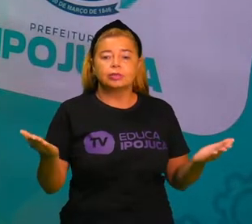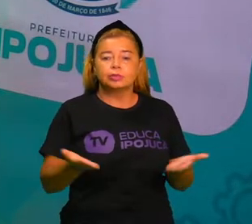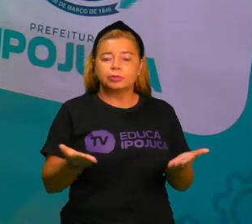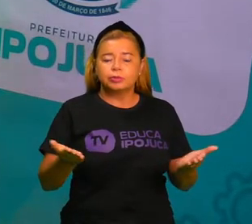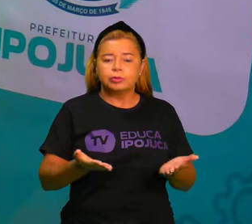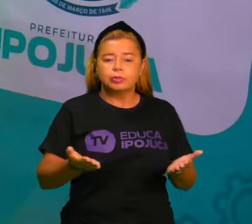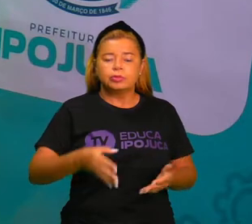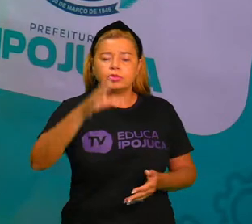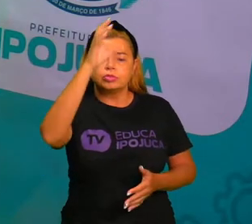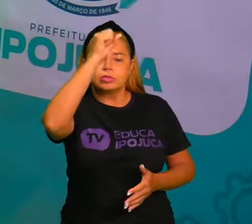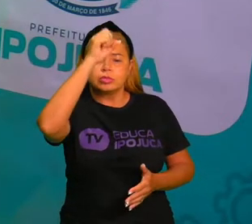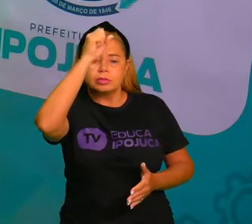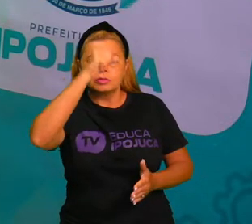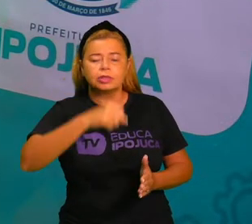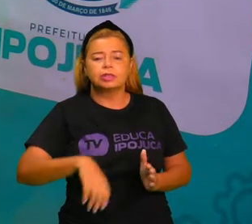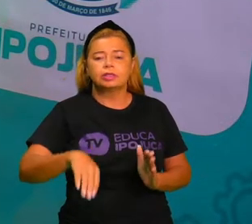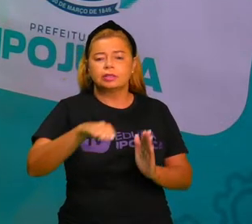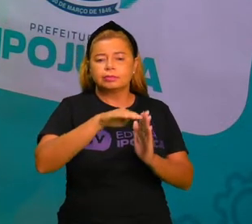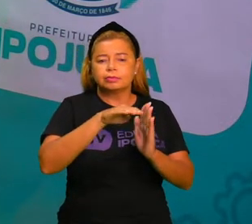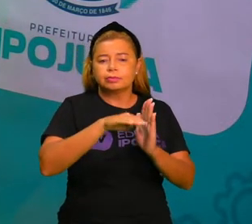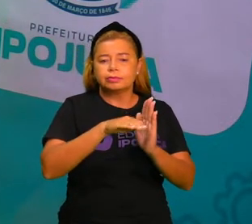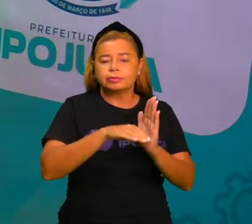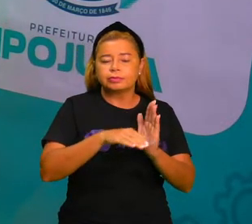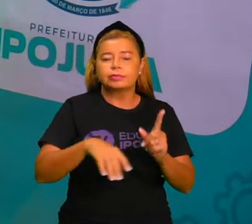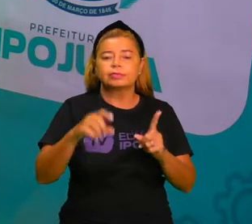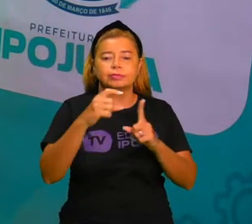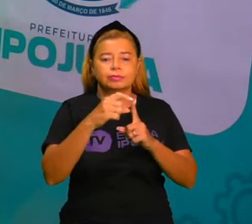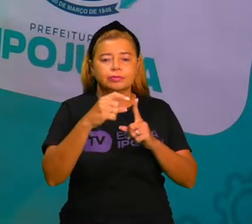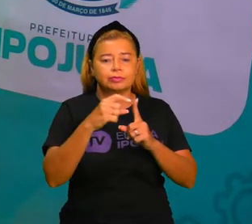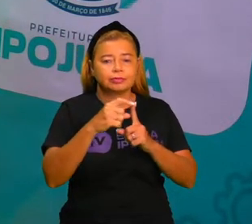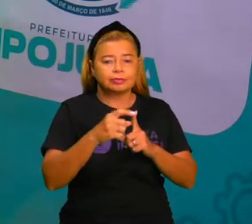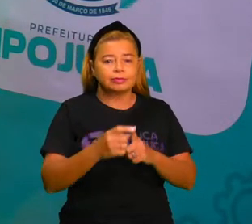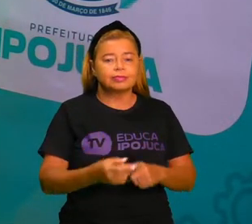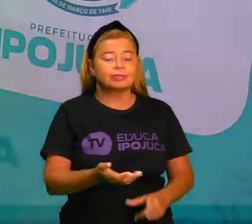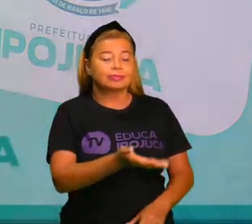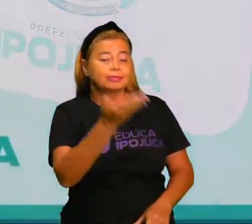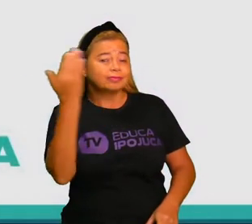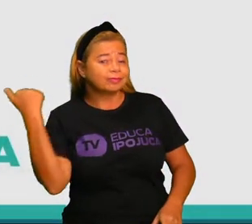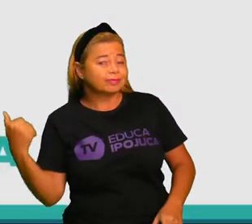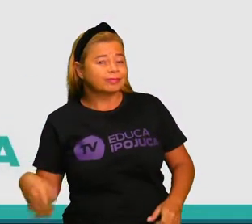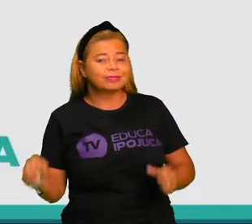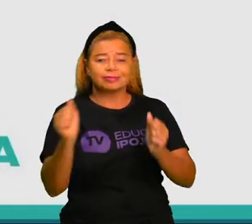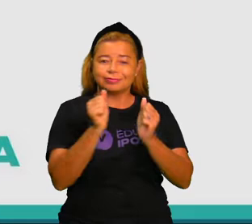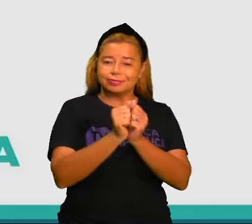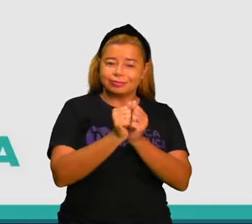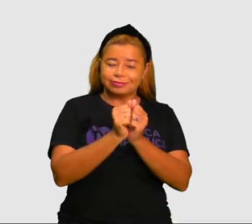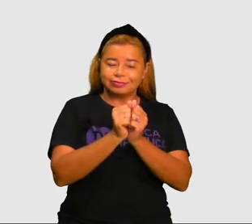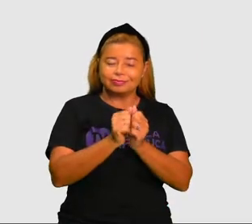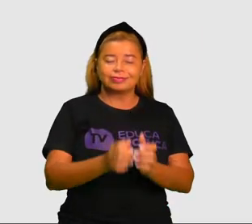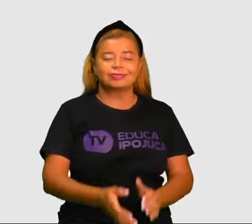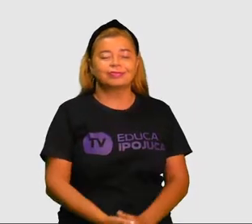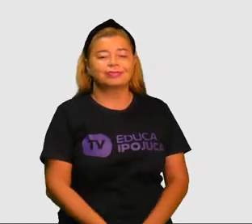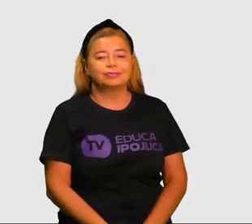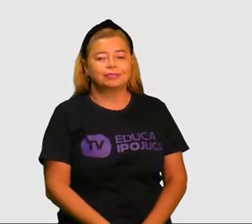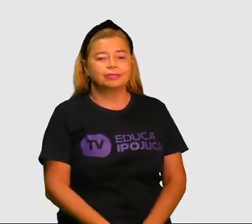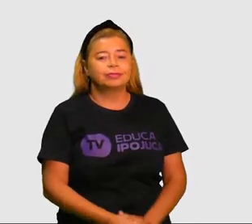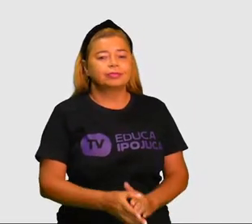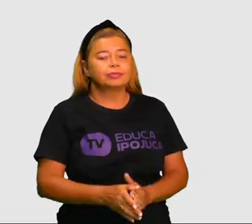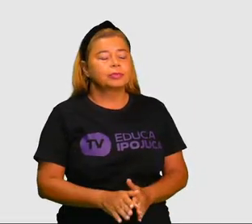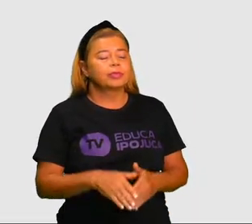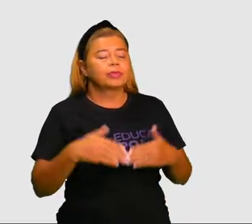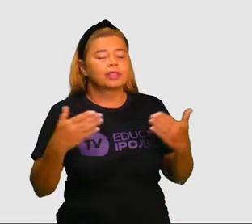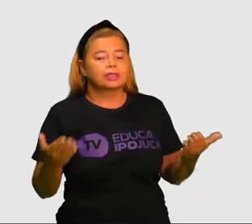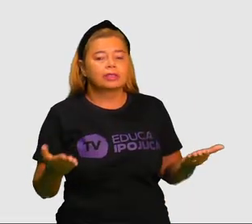classificação das palavras. Vamos juntos? Eu e você, e vocês, e eu. Então,